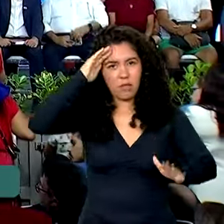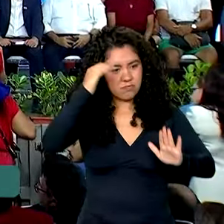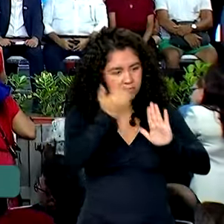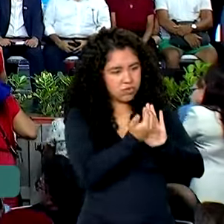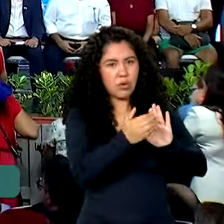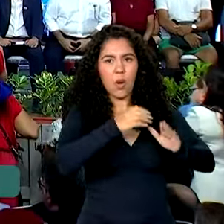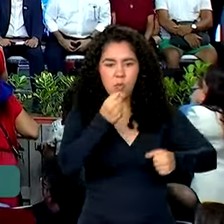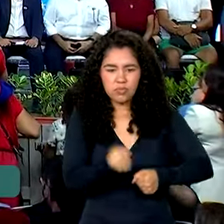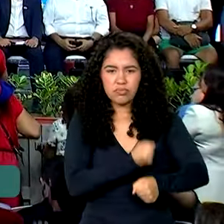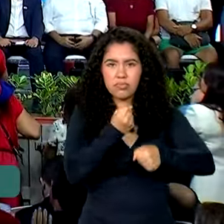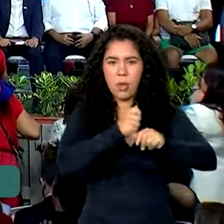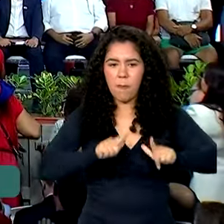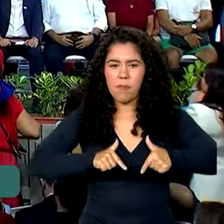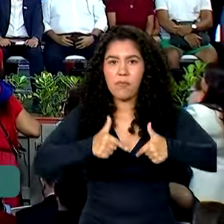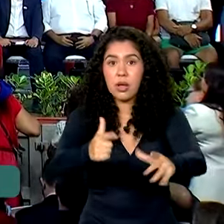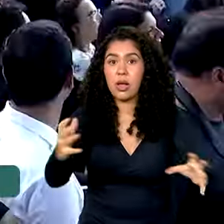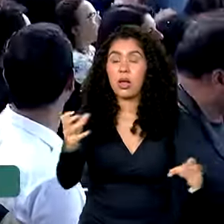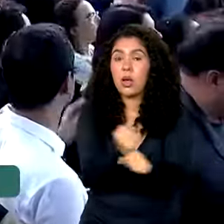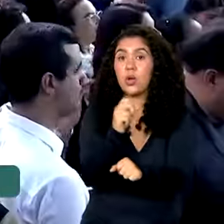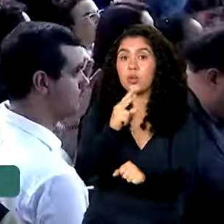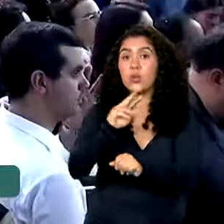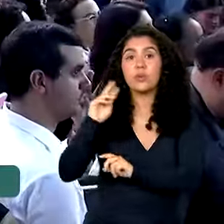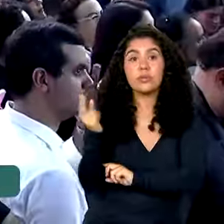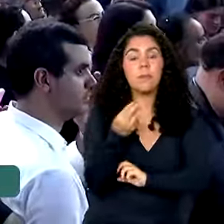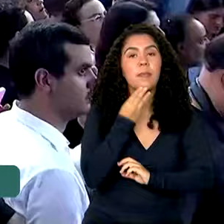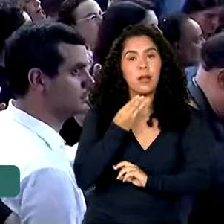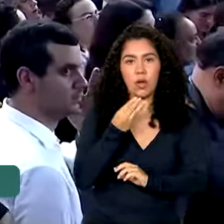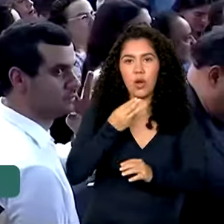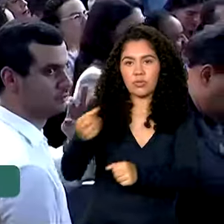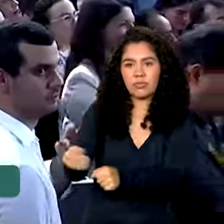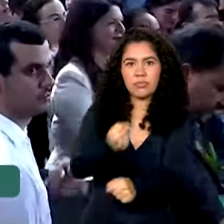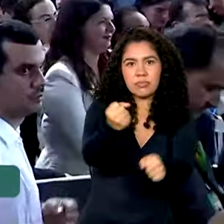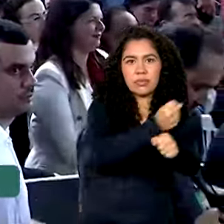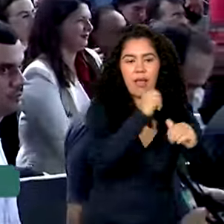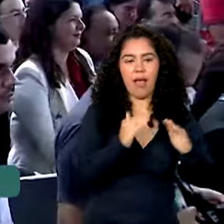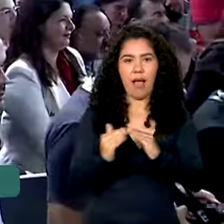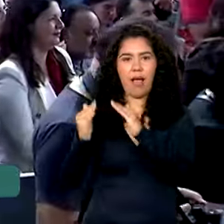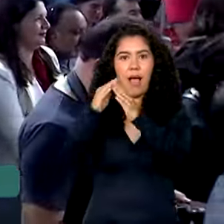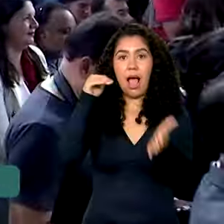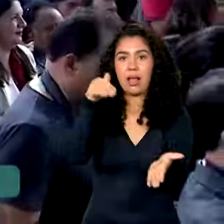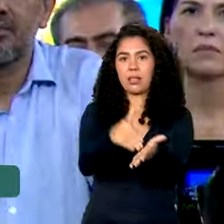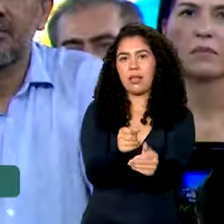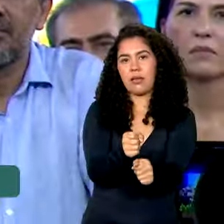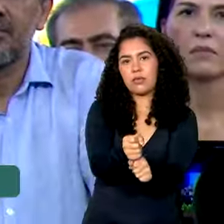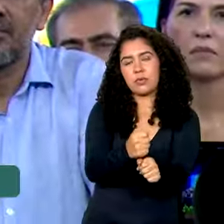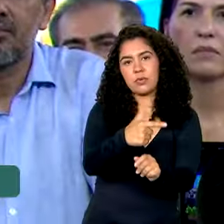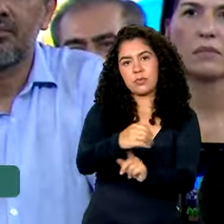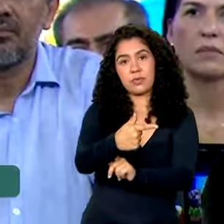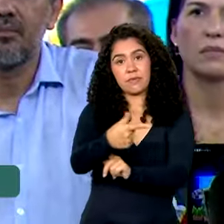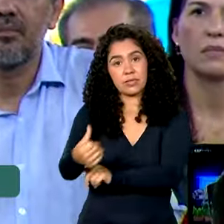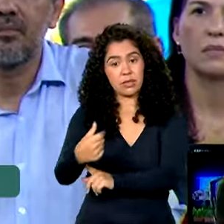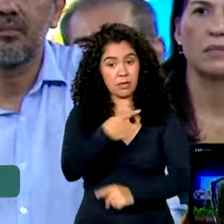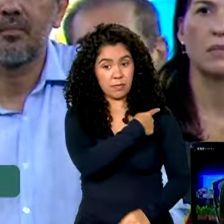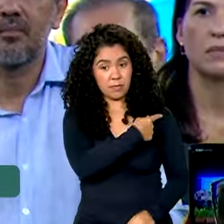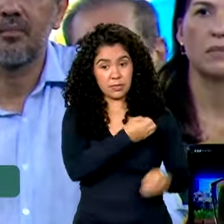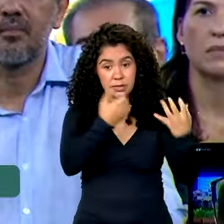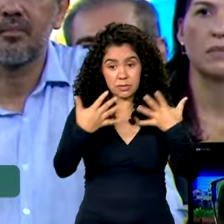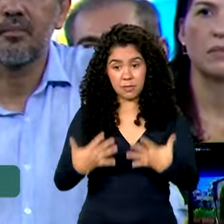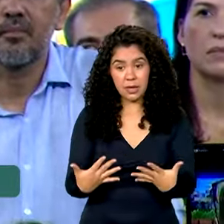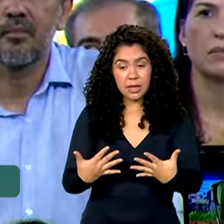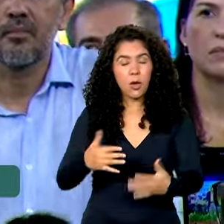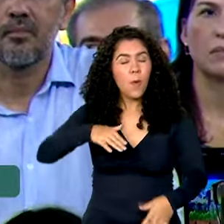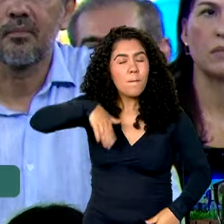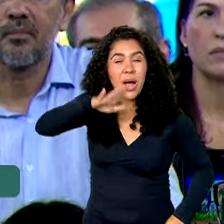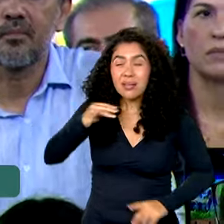2 milhões de moradias para a população até o final de 2026. A coisa mais sagrada